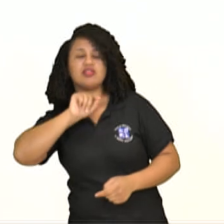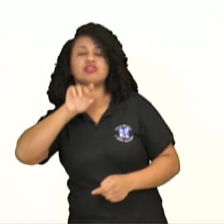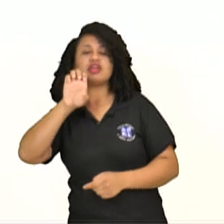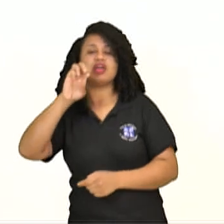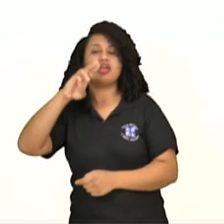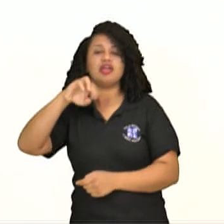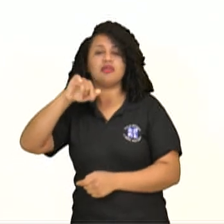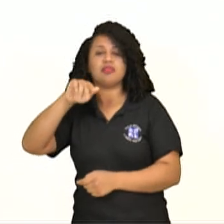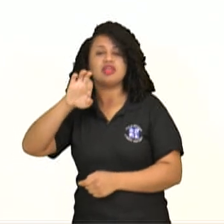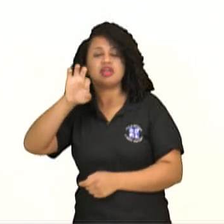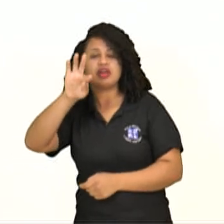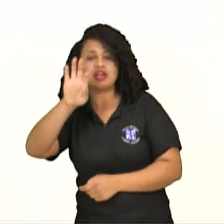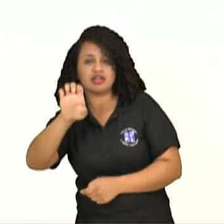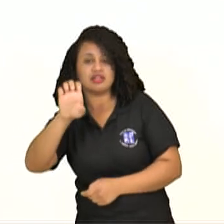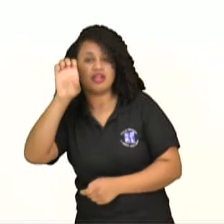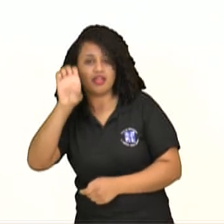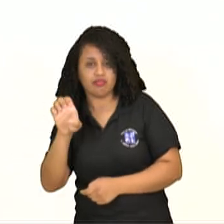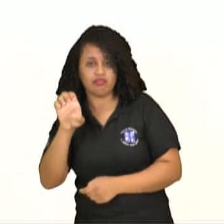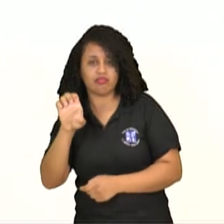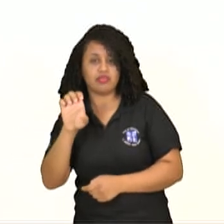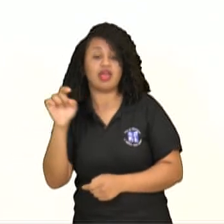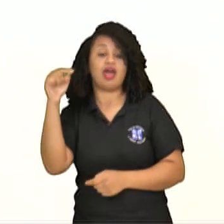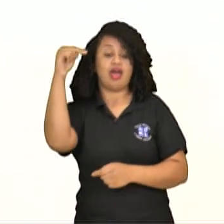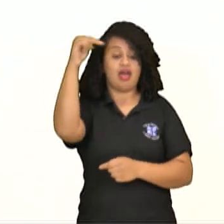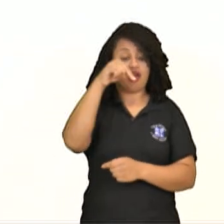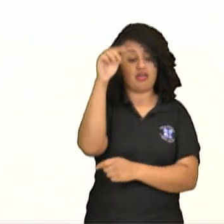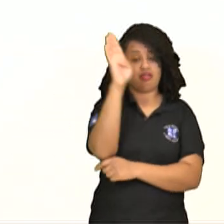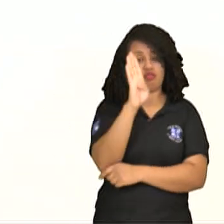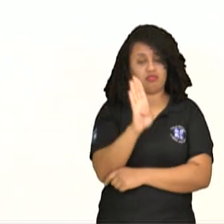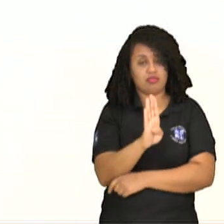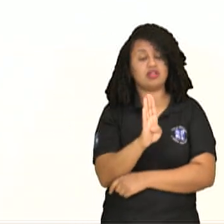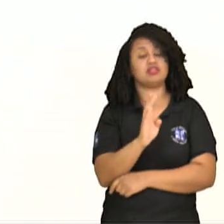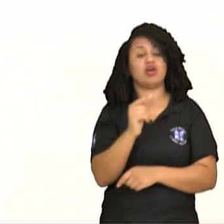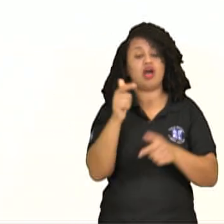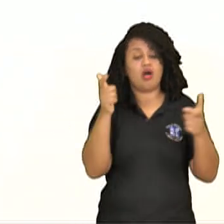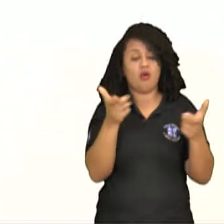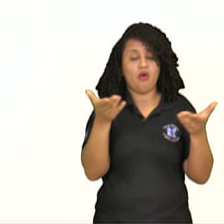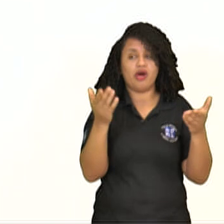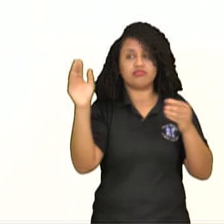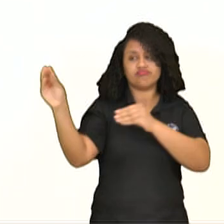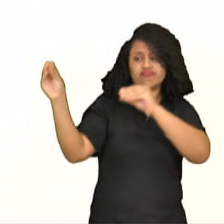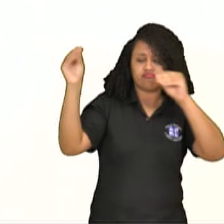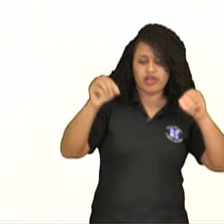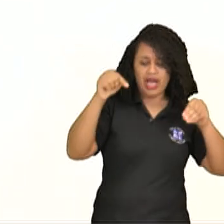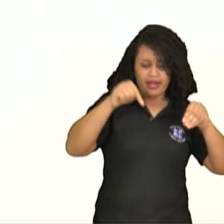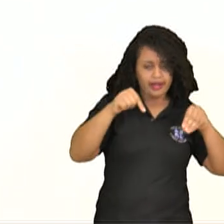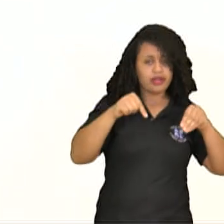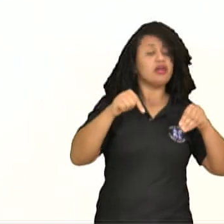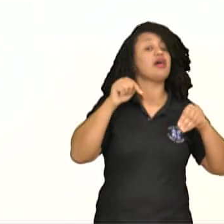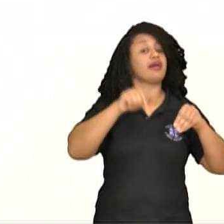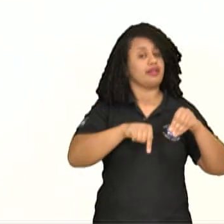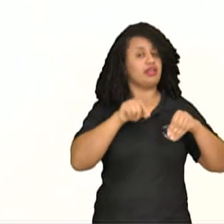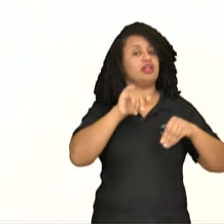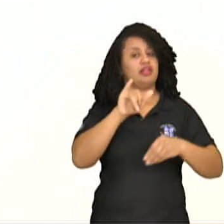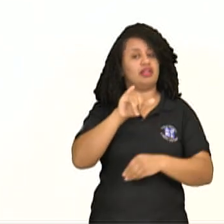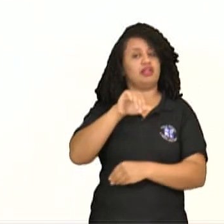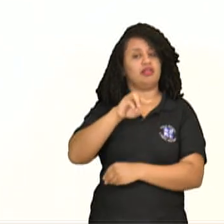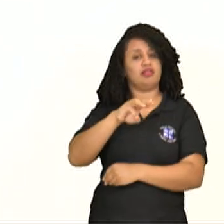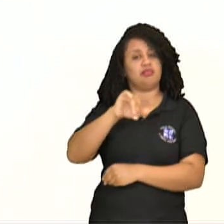imigrantes. Mas aqui para o Brasil, onde eles estão fixando residência, eles são